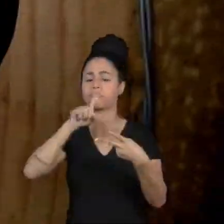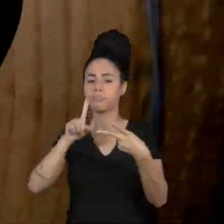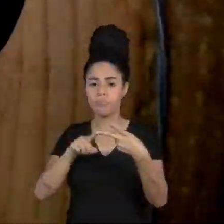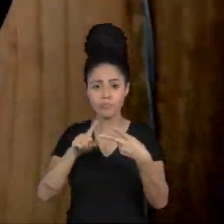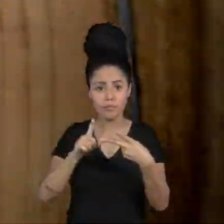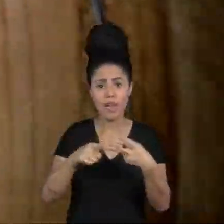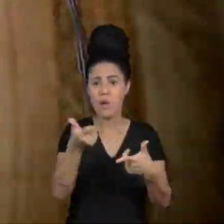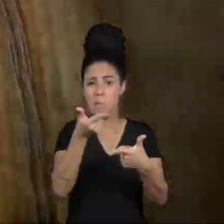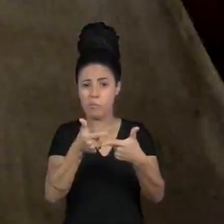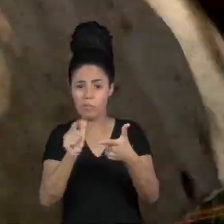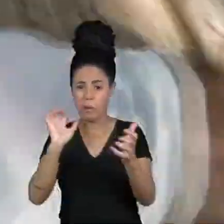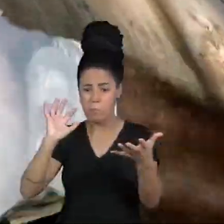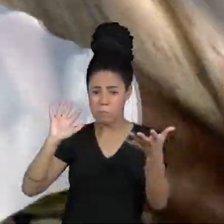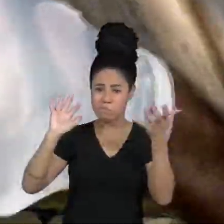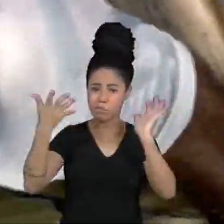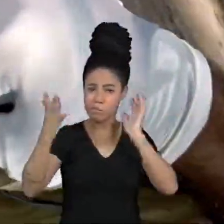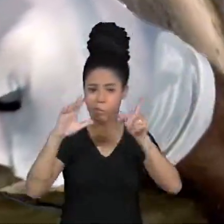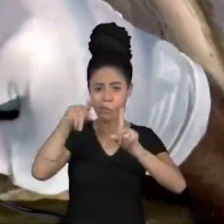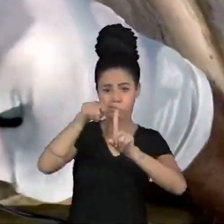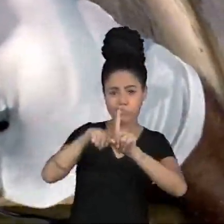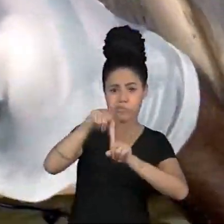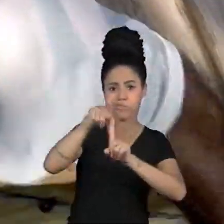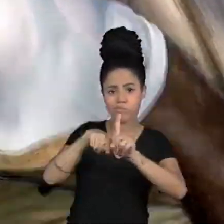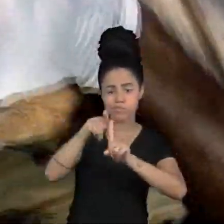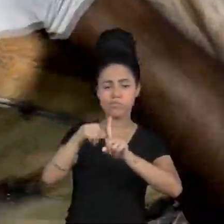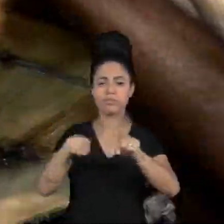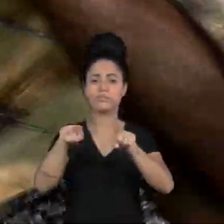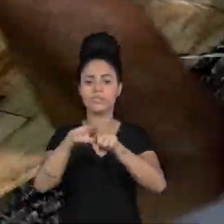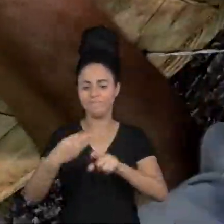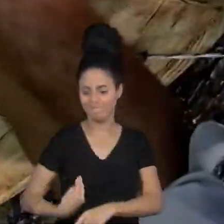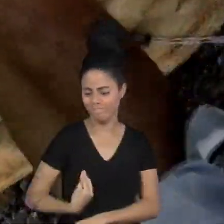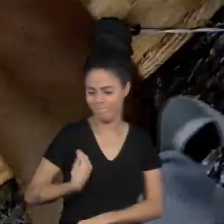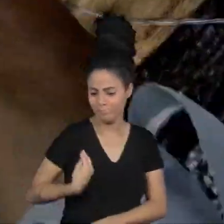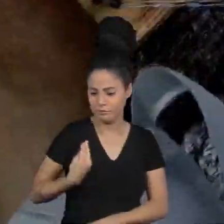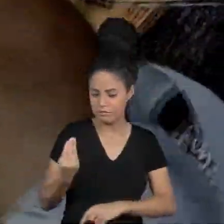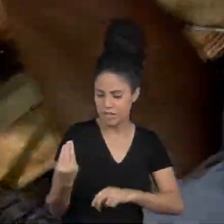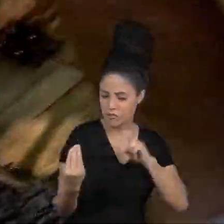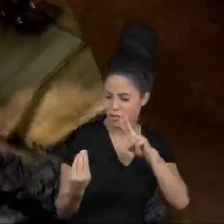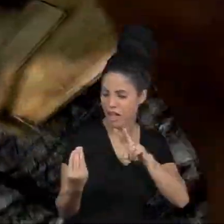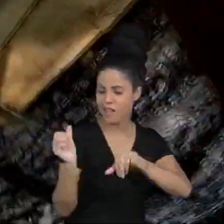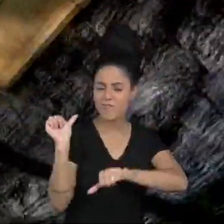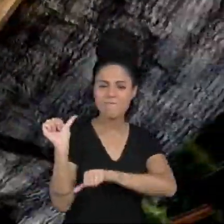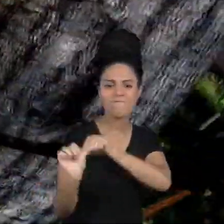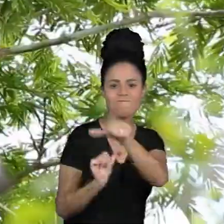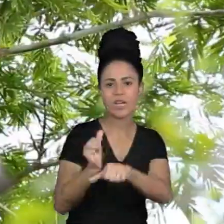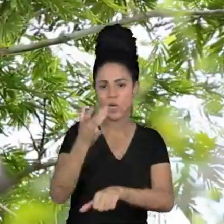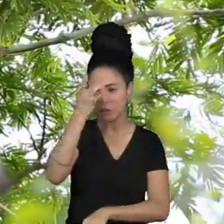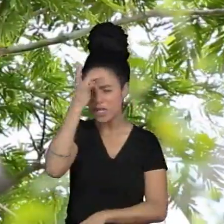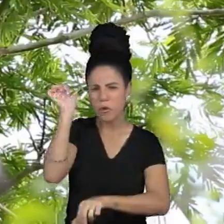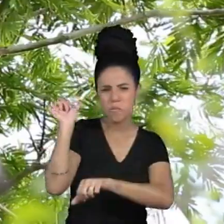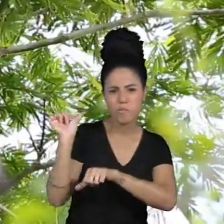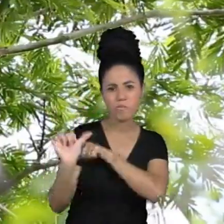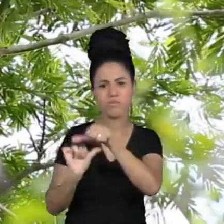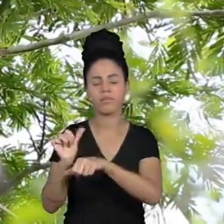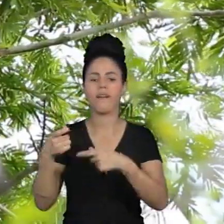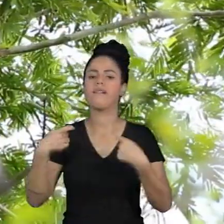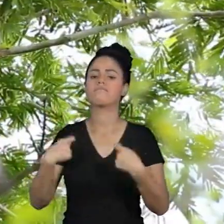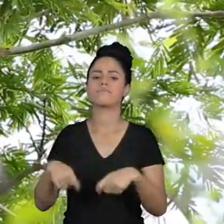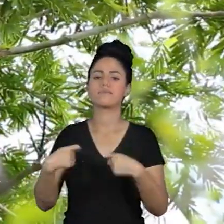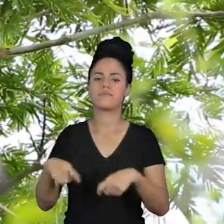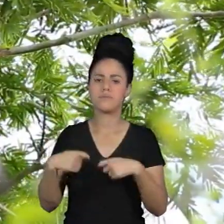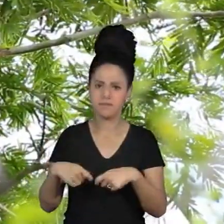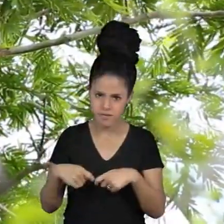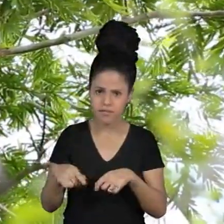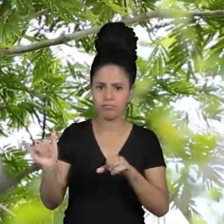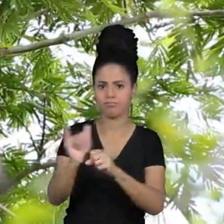nós enquanto pessoas não mudarmos o nosso conceito de vida o nosso dia a dia não tem um plano bem pra